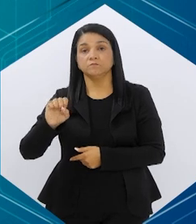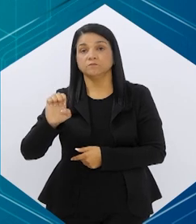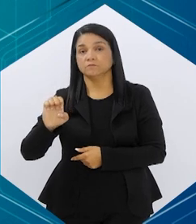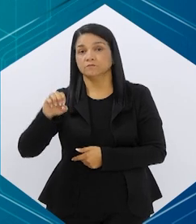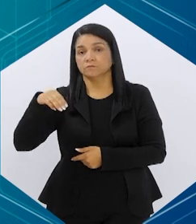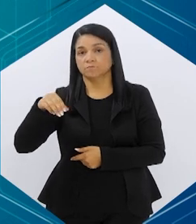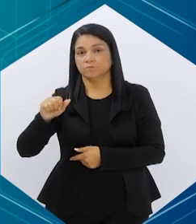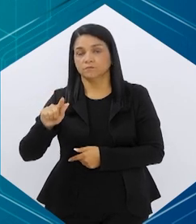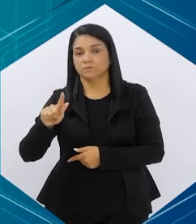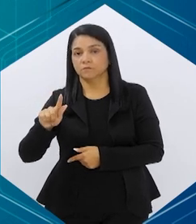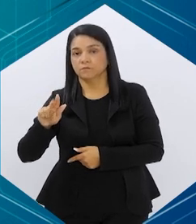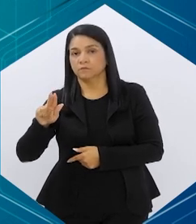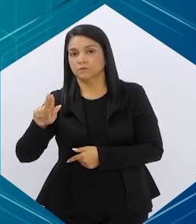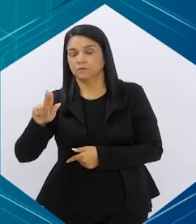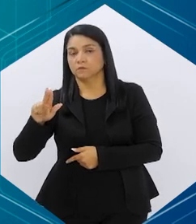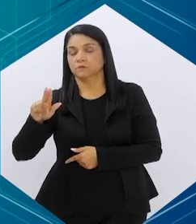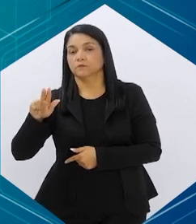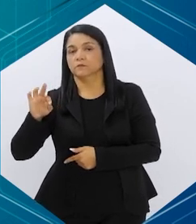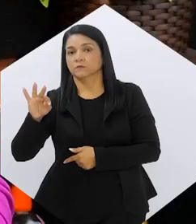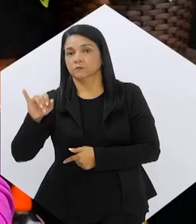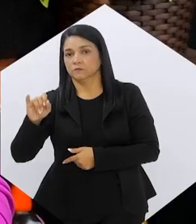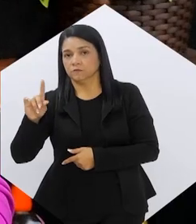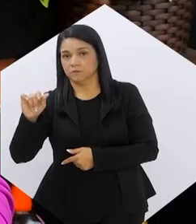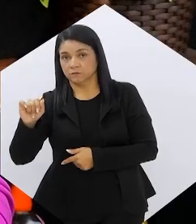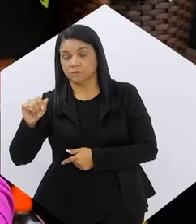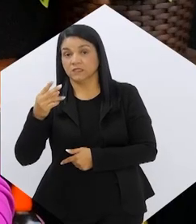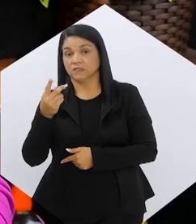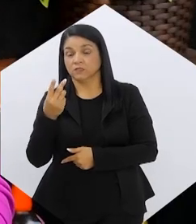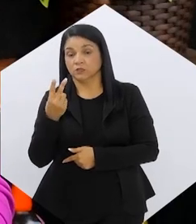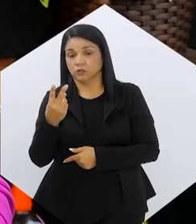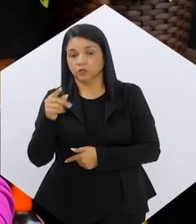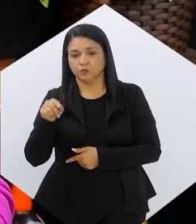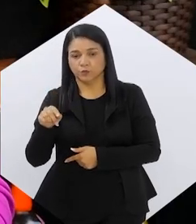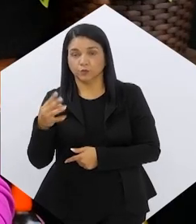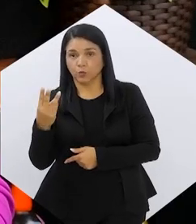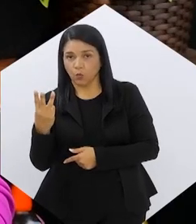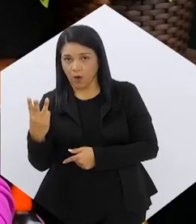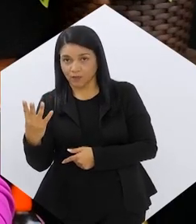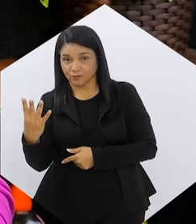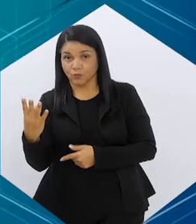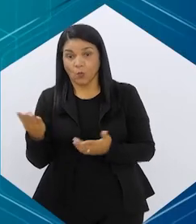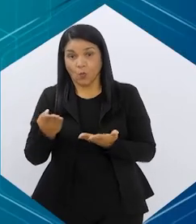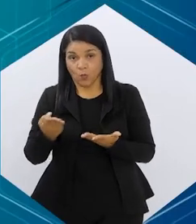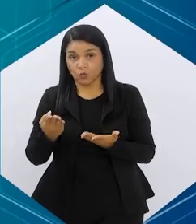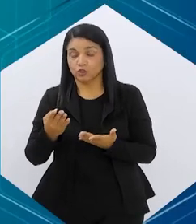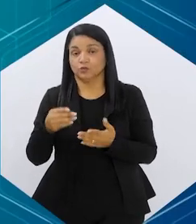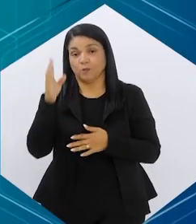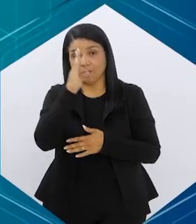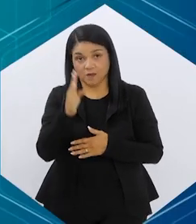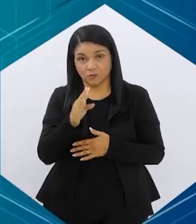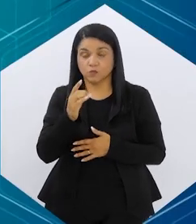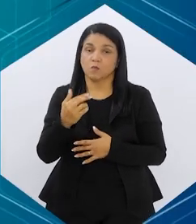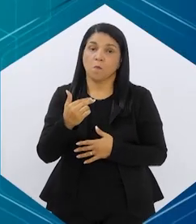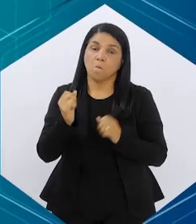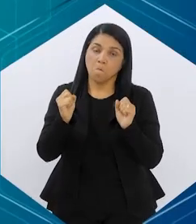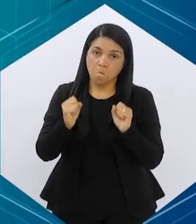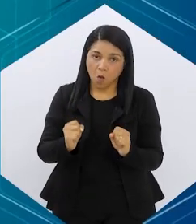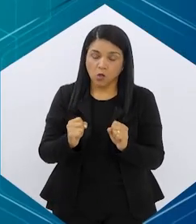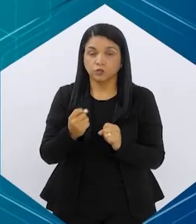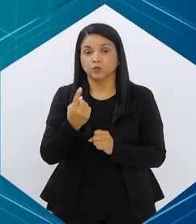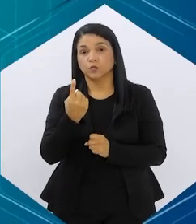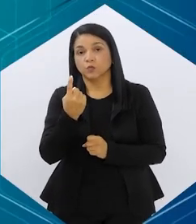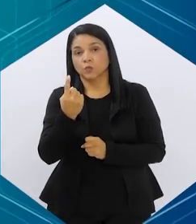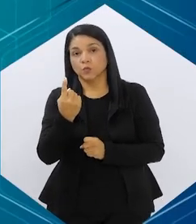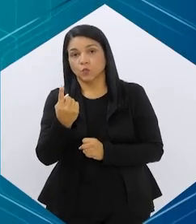ainda não dispõe no Brasil, a gente dispõe no Brasil a dose de 1 miligrama, titulando, como a gente já